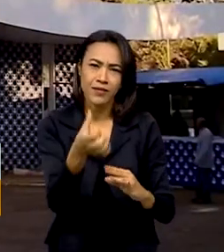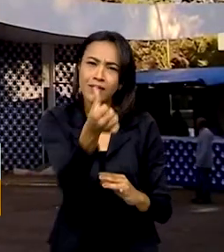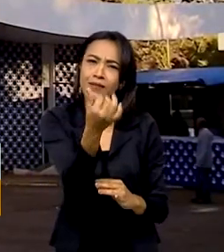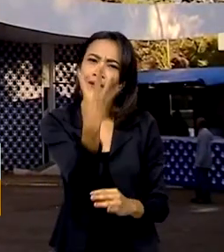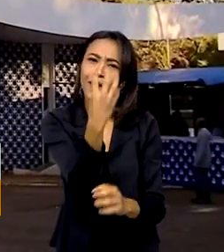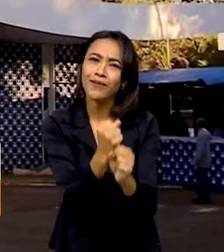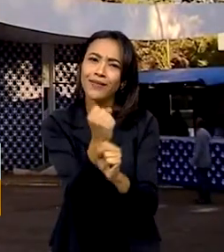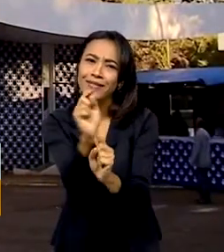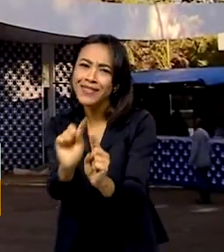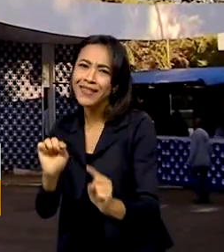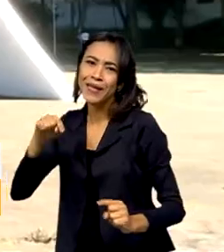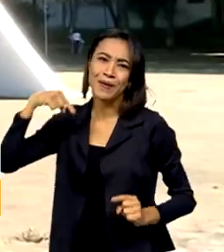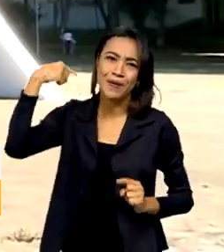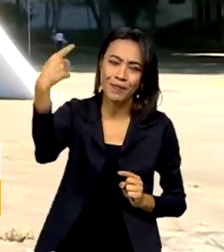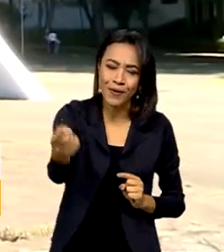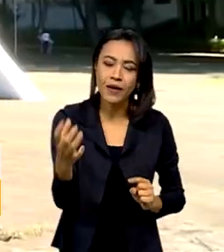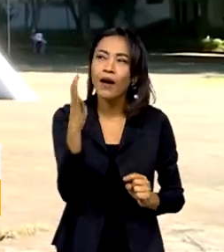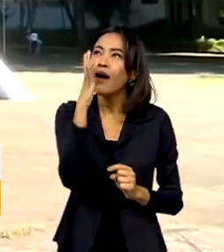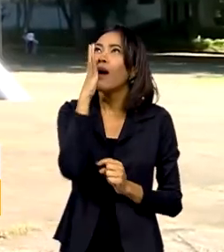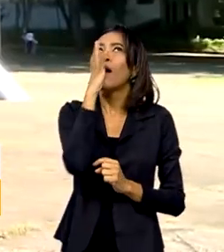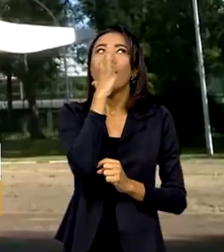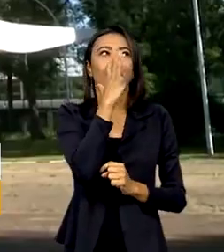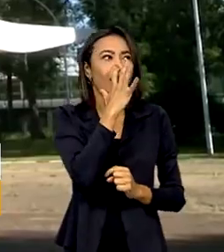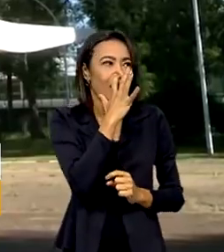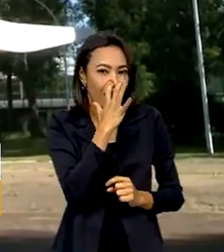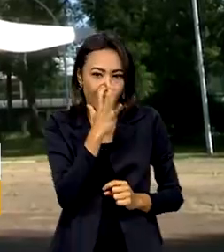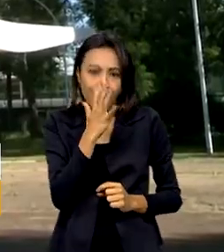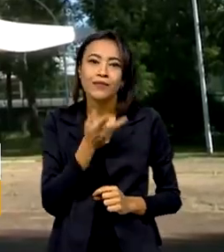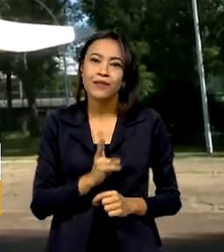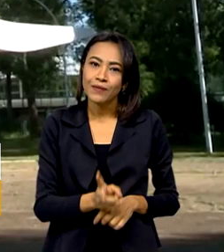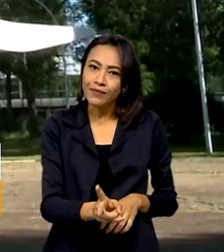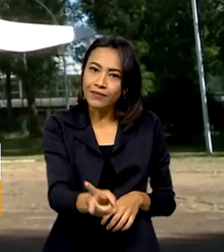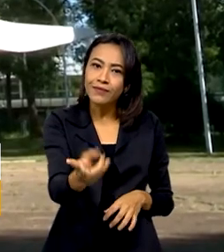depois, o templo encanta fiéis e visitantes.